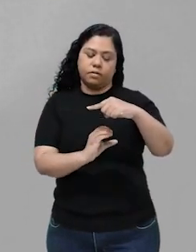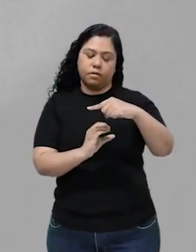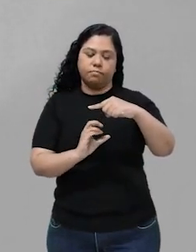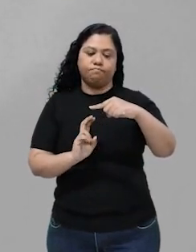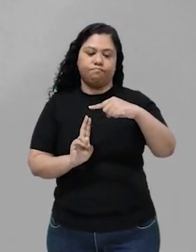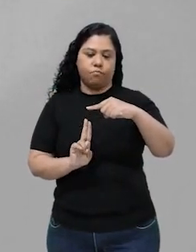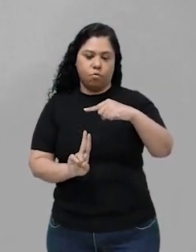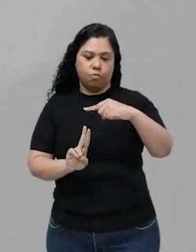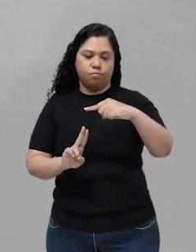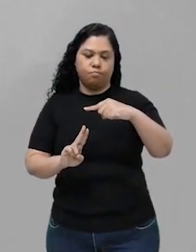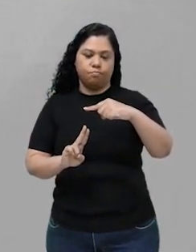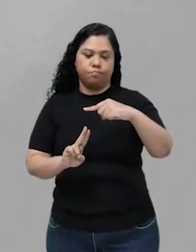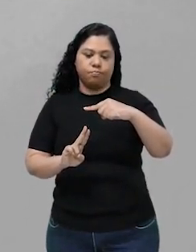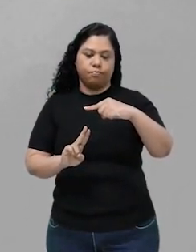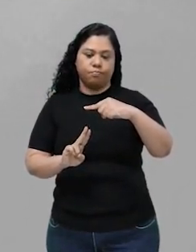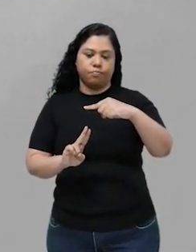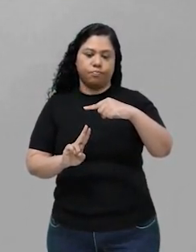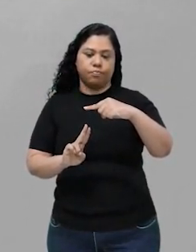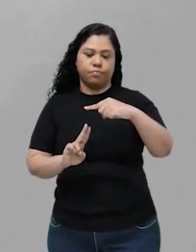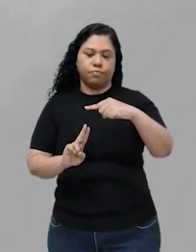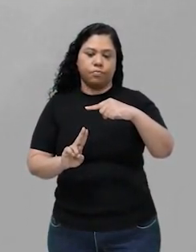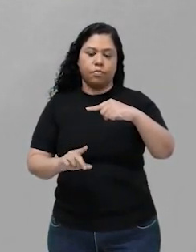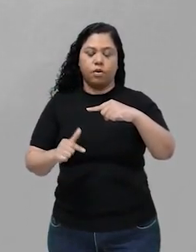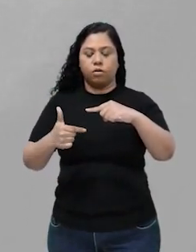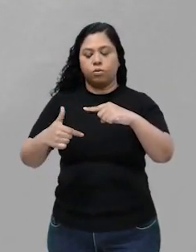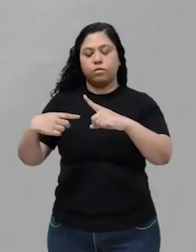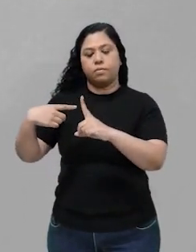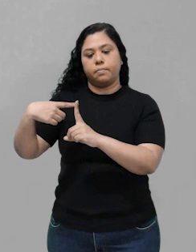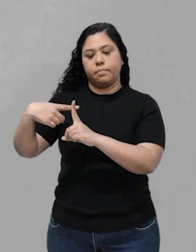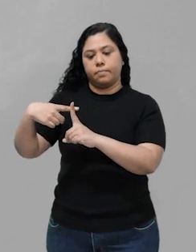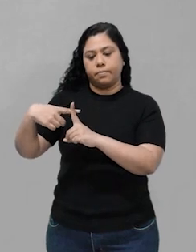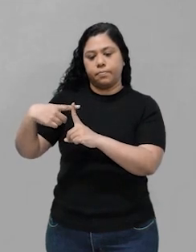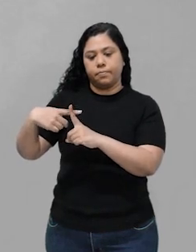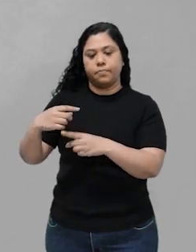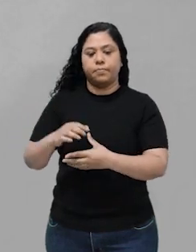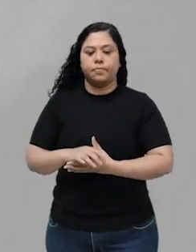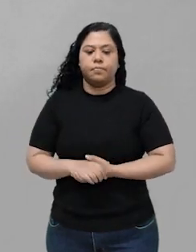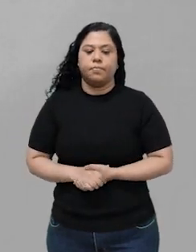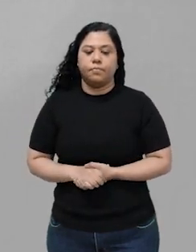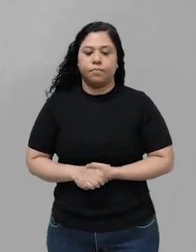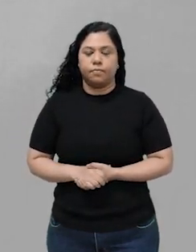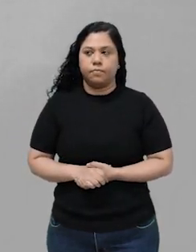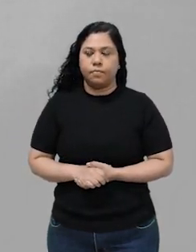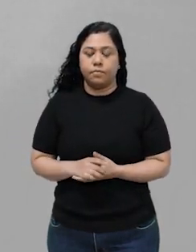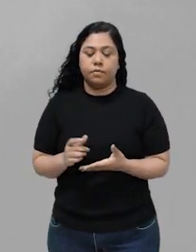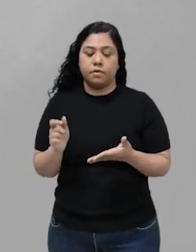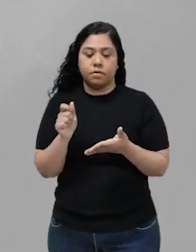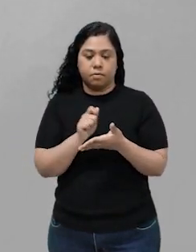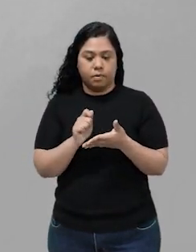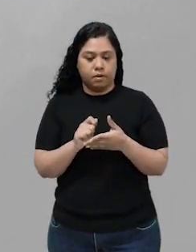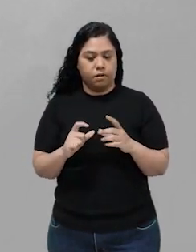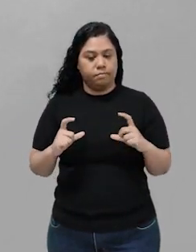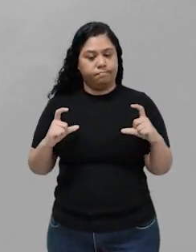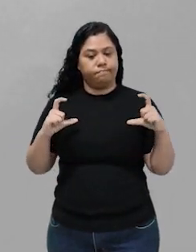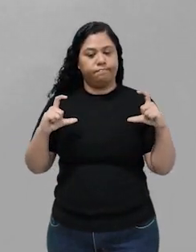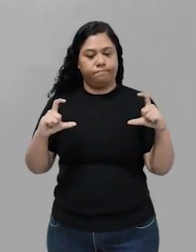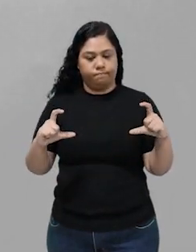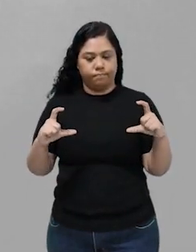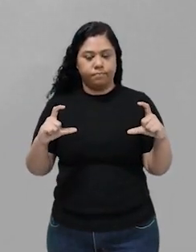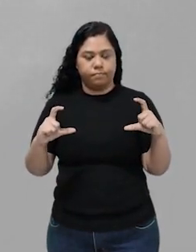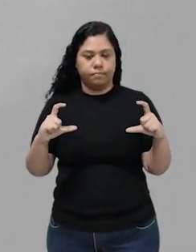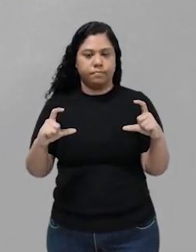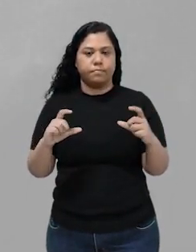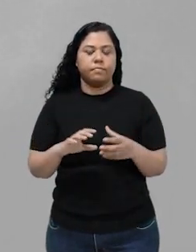mais o íon zinco, em solução. Quando formos escrever a expressão da constante de equilíbrio,